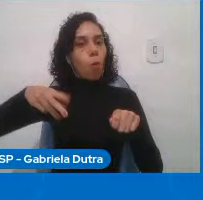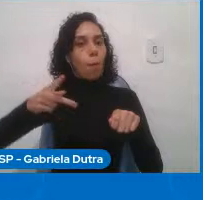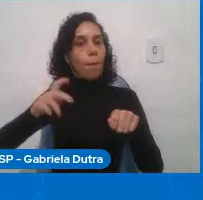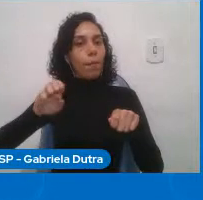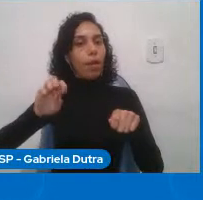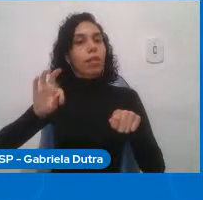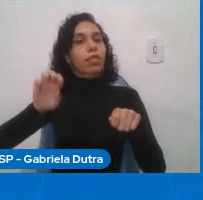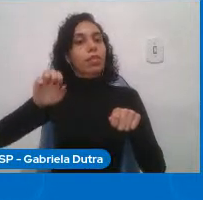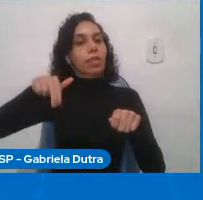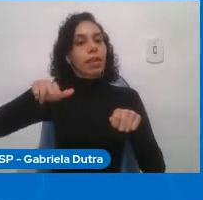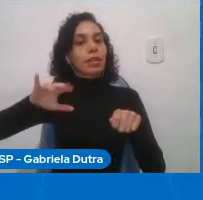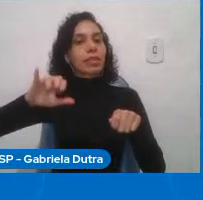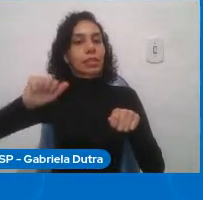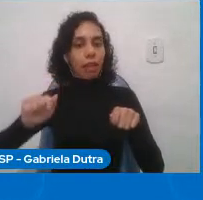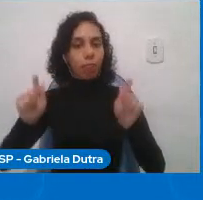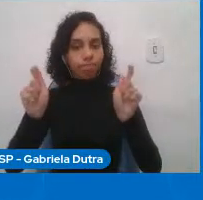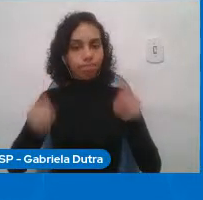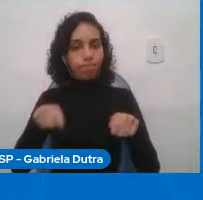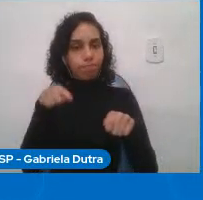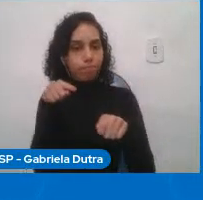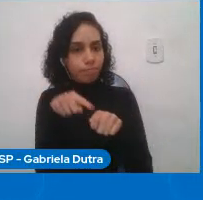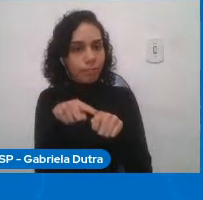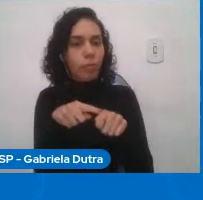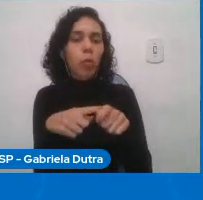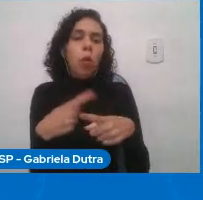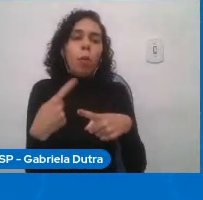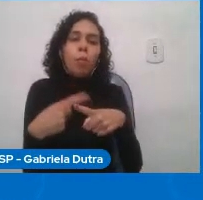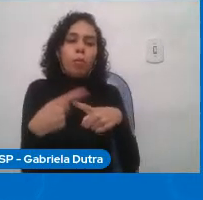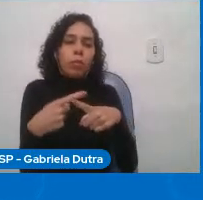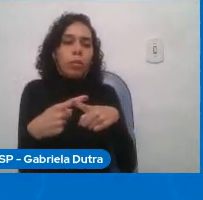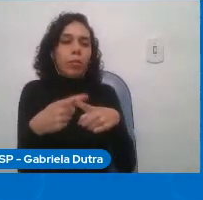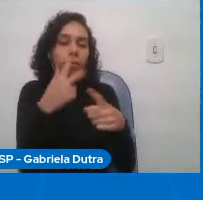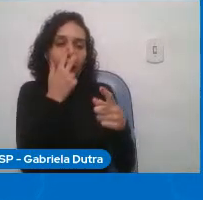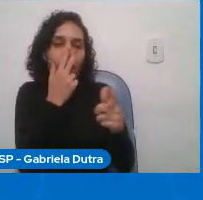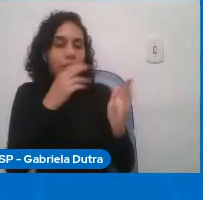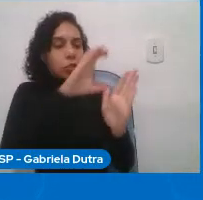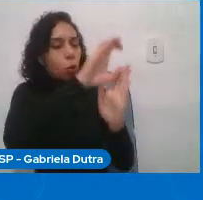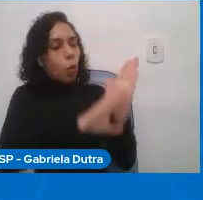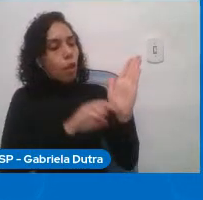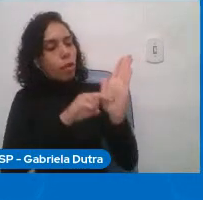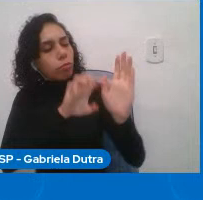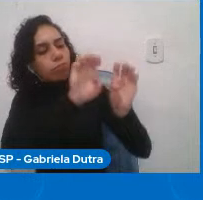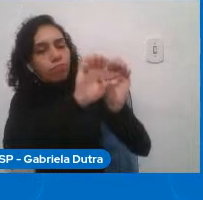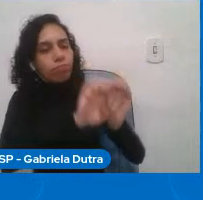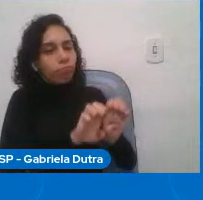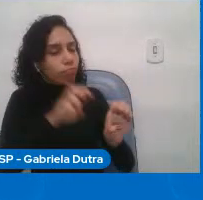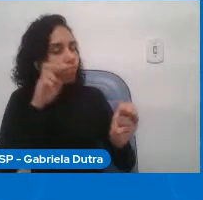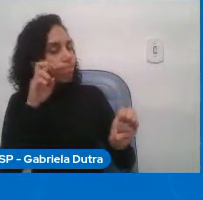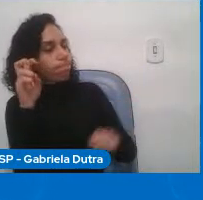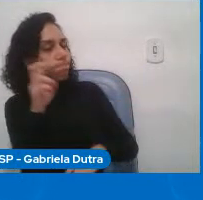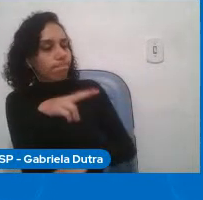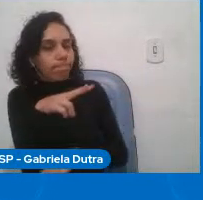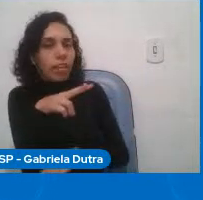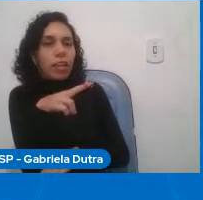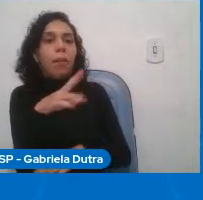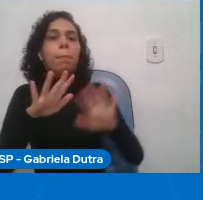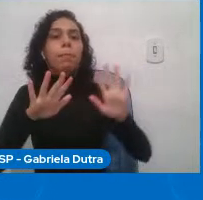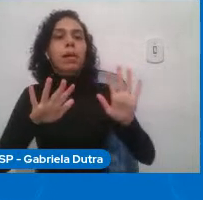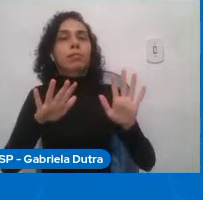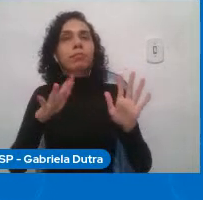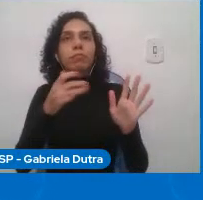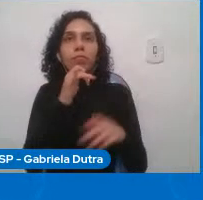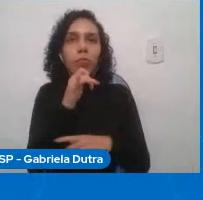para a estrutura dos currículos do modo voltado a que tipo de competências que é preciso